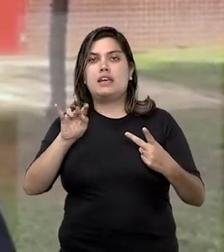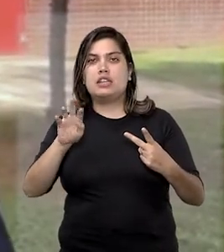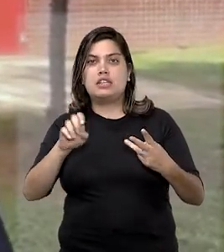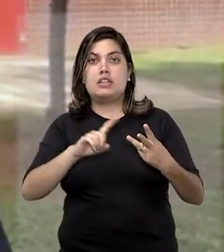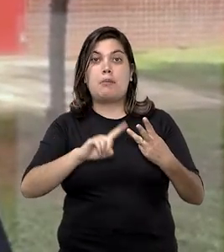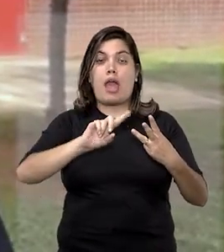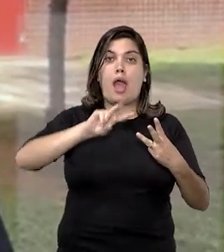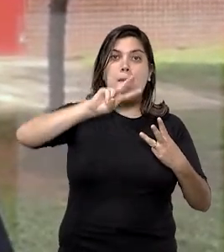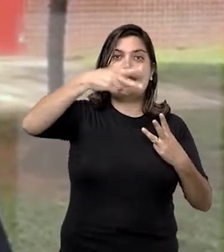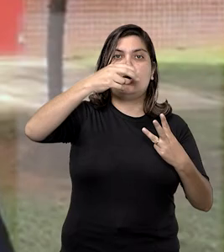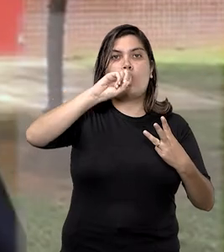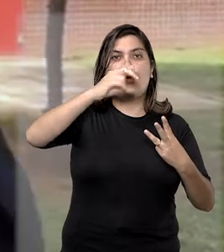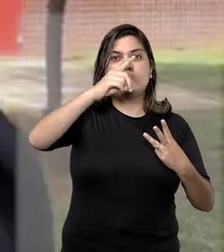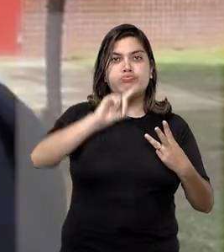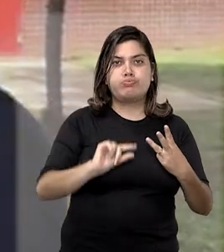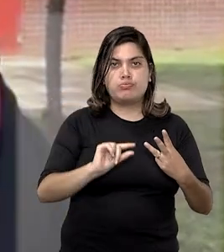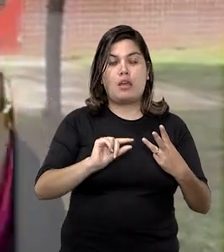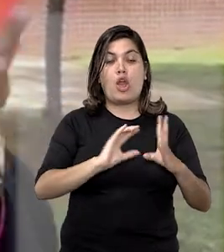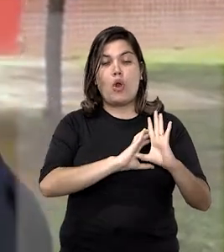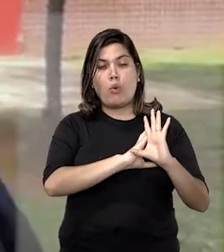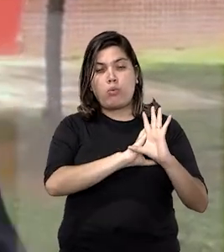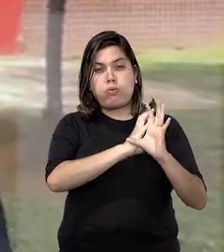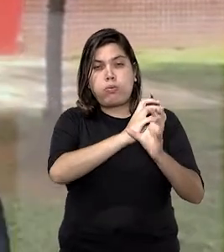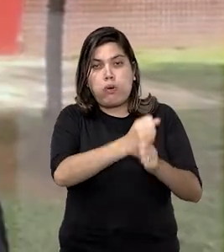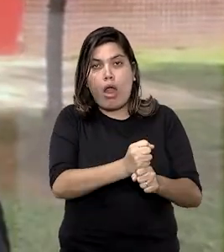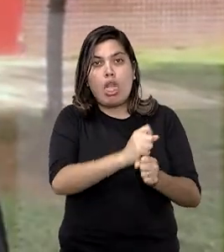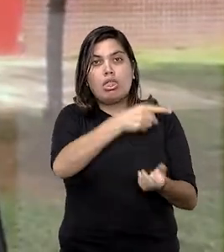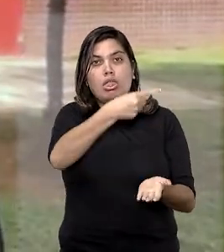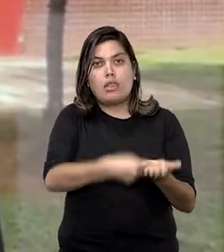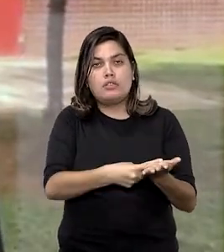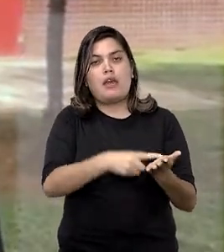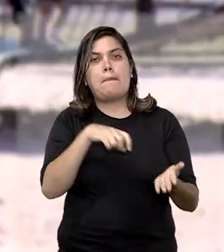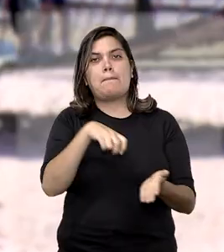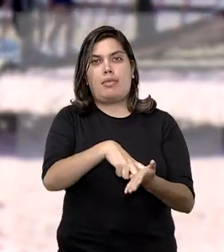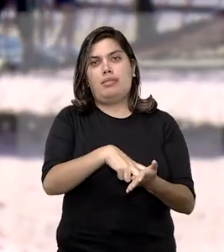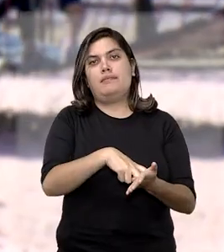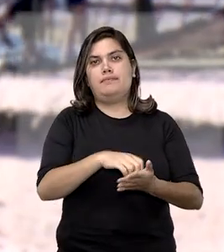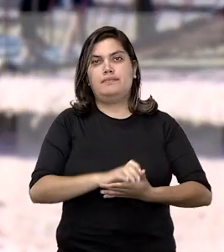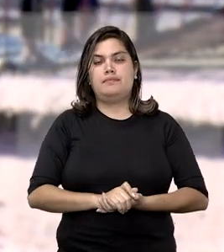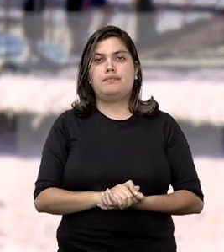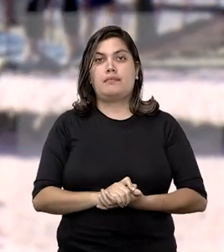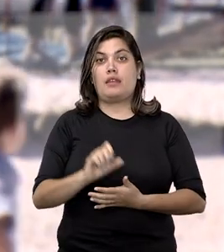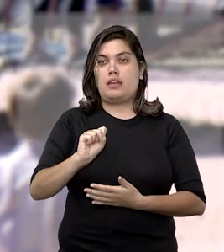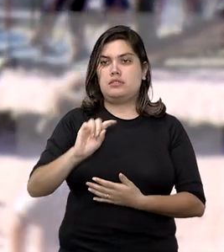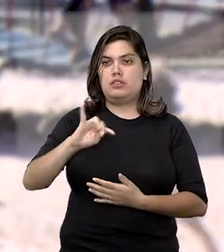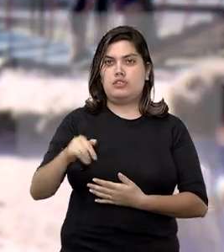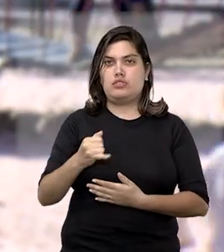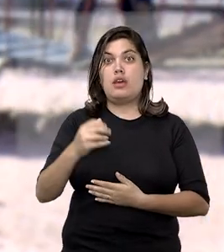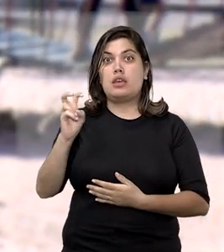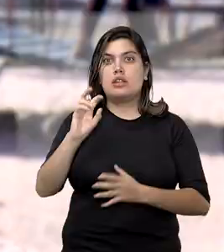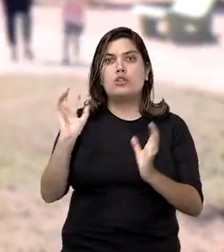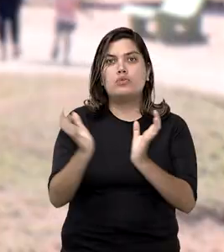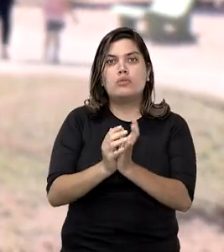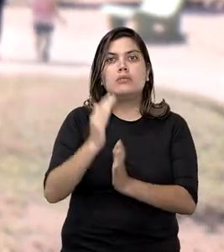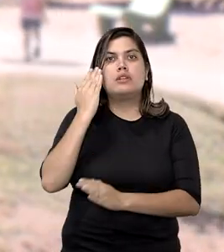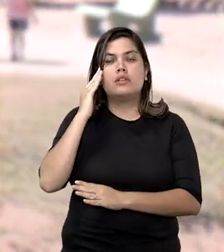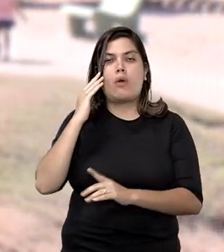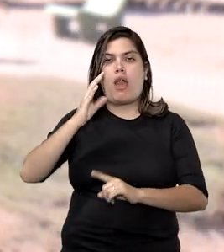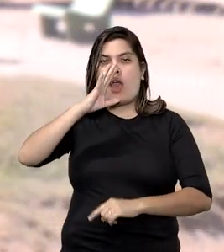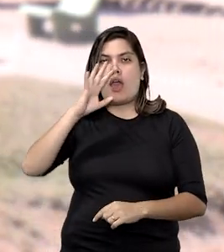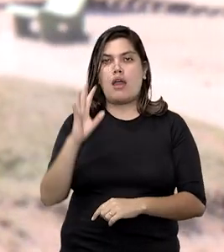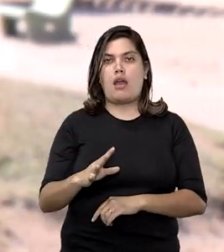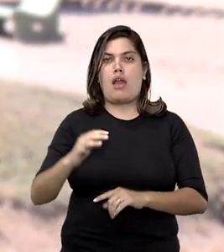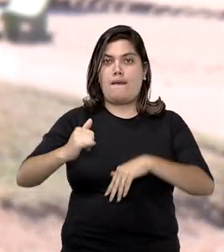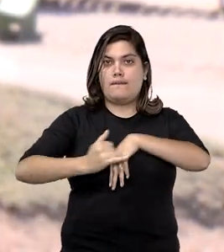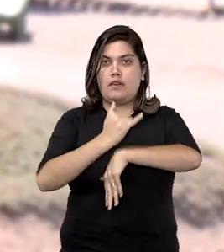fim, as causas de aumento e diminuição. No somatório, ele define a pena. No STJ, a quinta turma entendeu que a ameaça